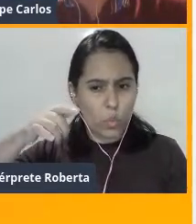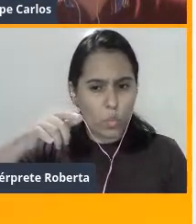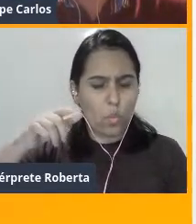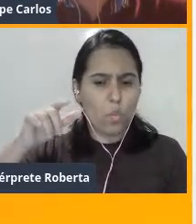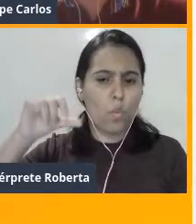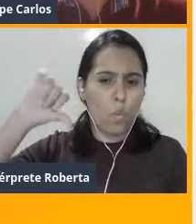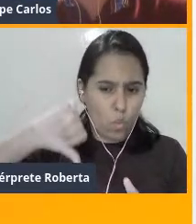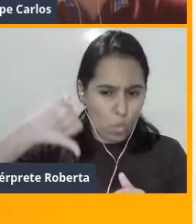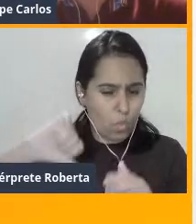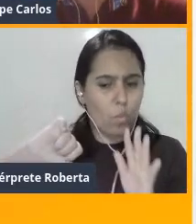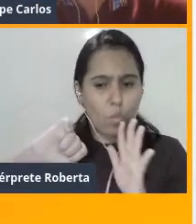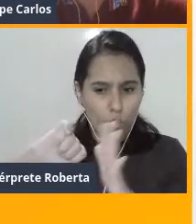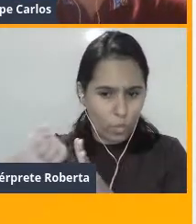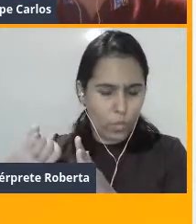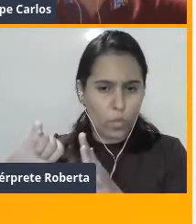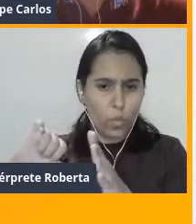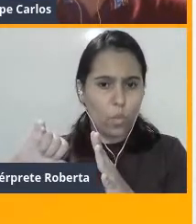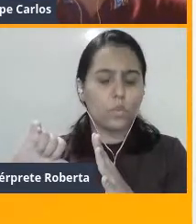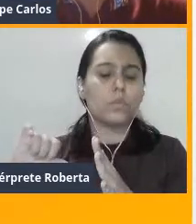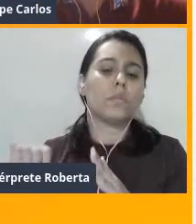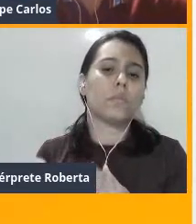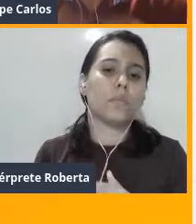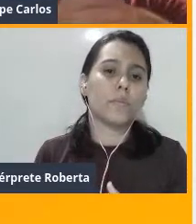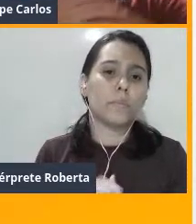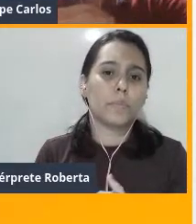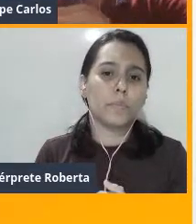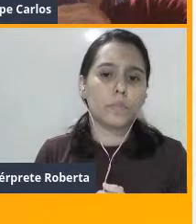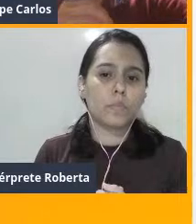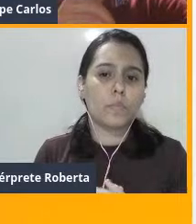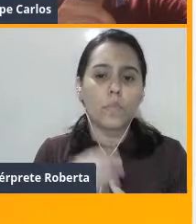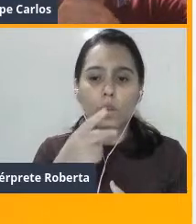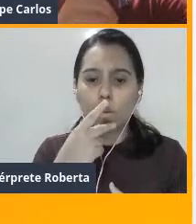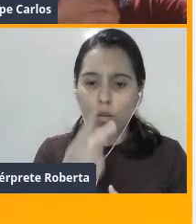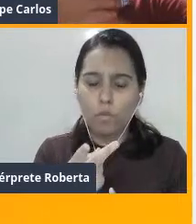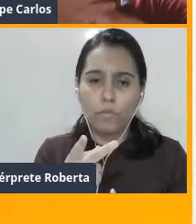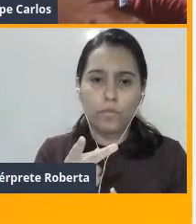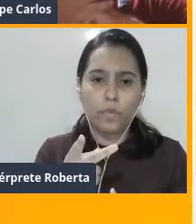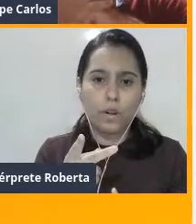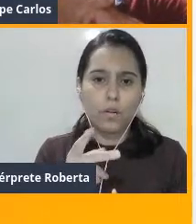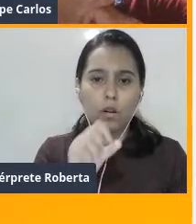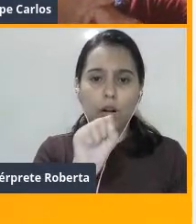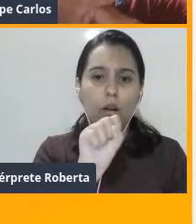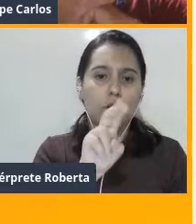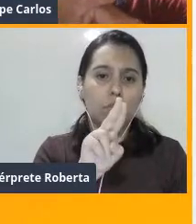dessas substâncias, certo?